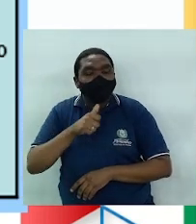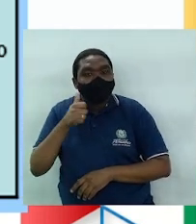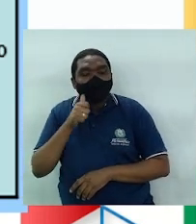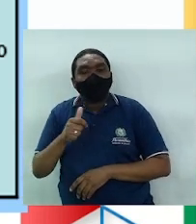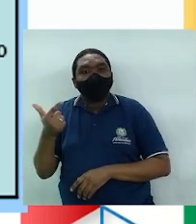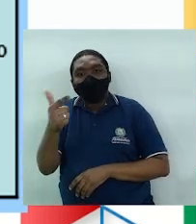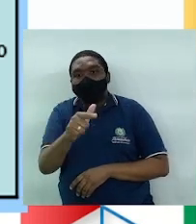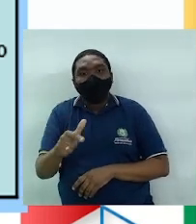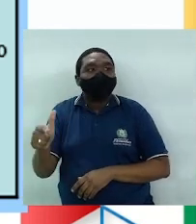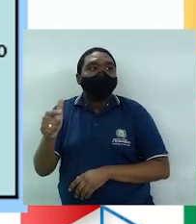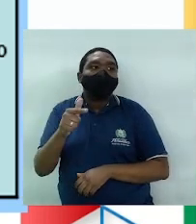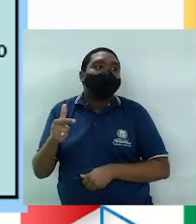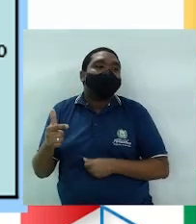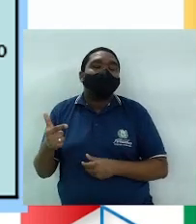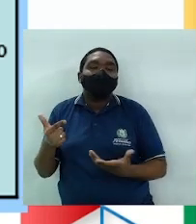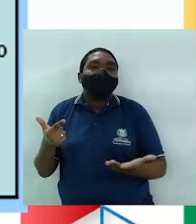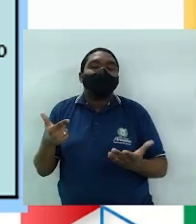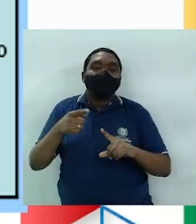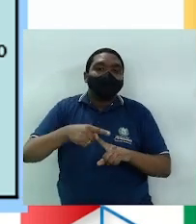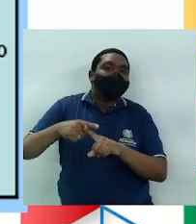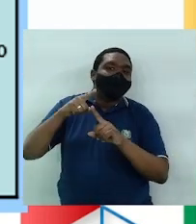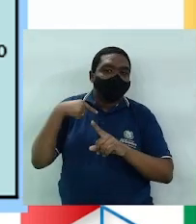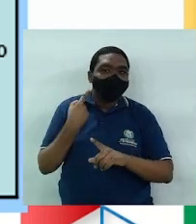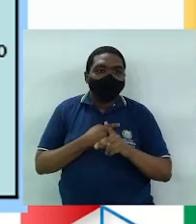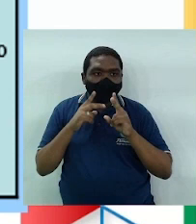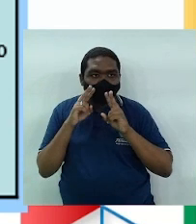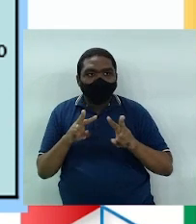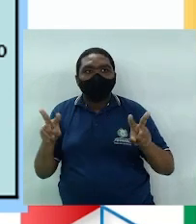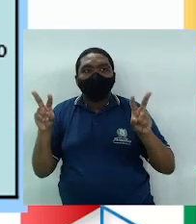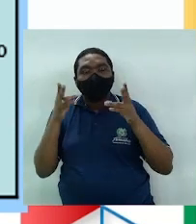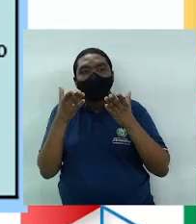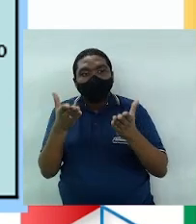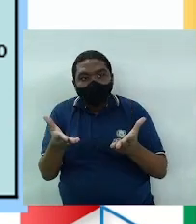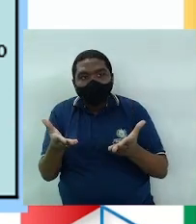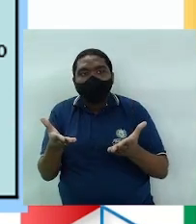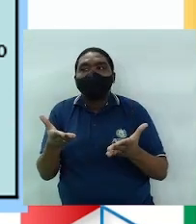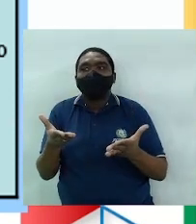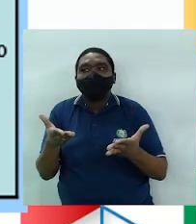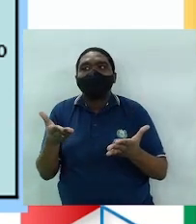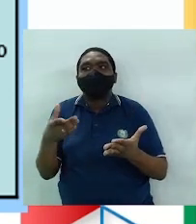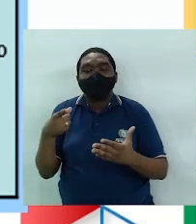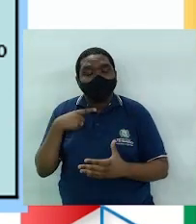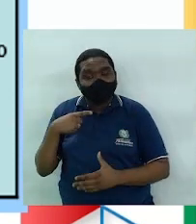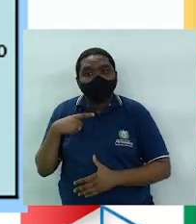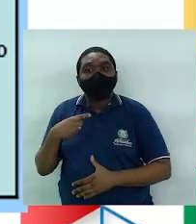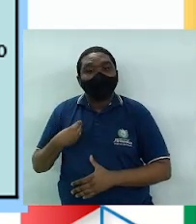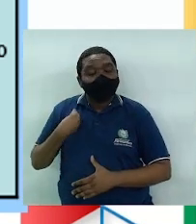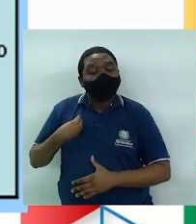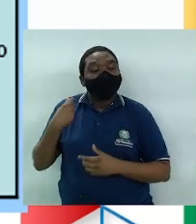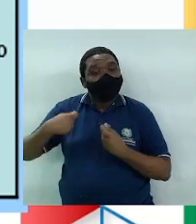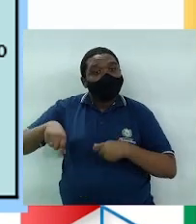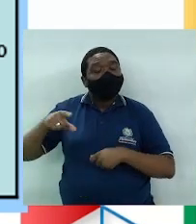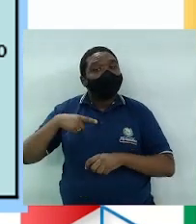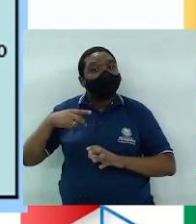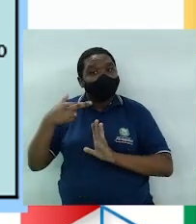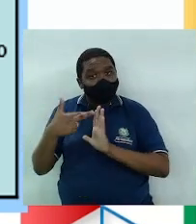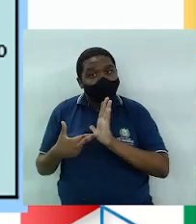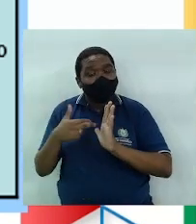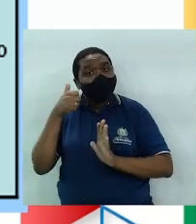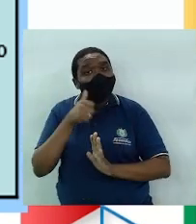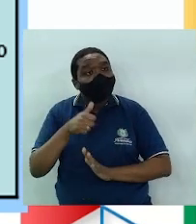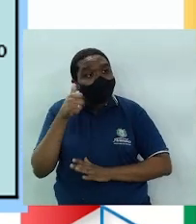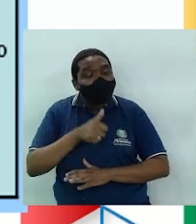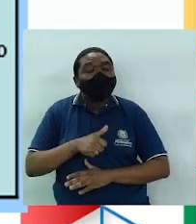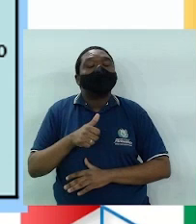apresenta efeitos colaterais. Nós observamos na tela. Este método exige disciplina da mulher nas